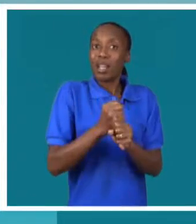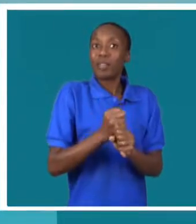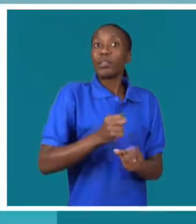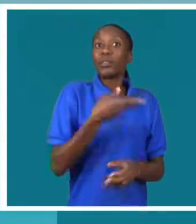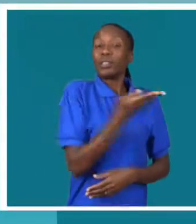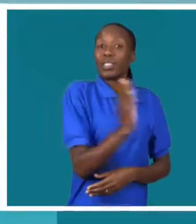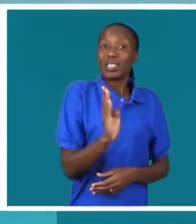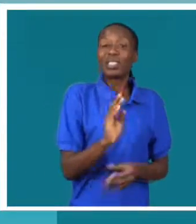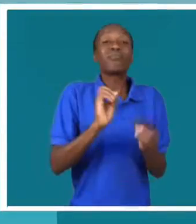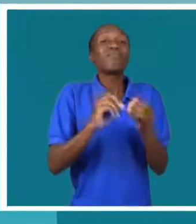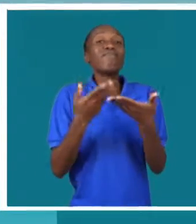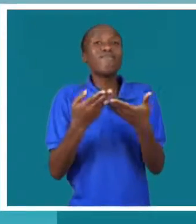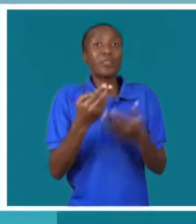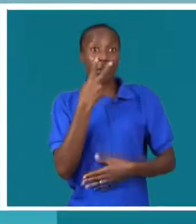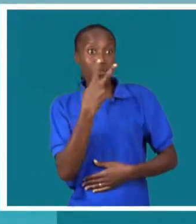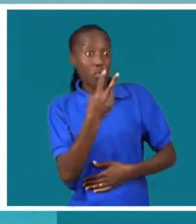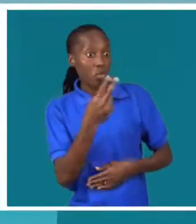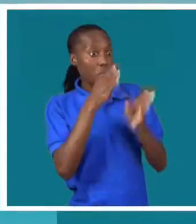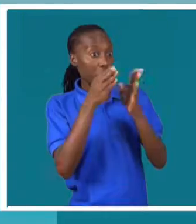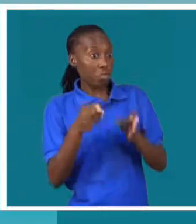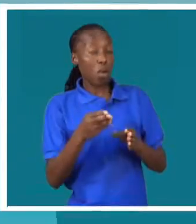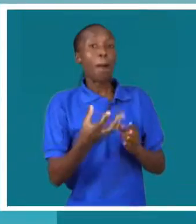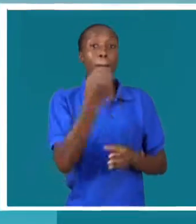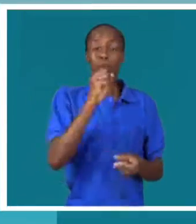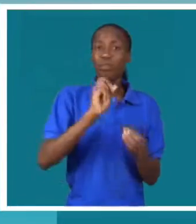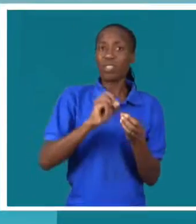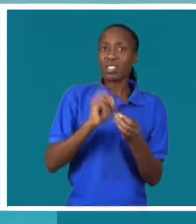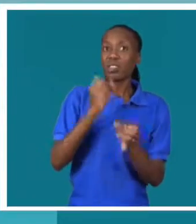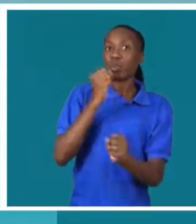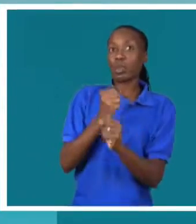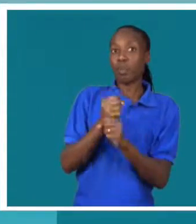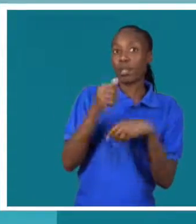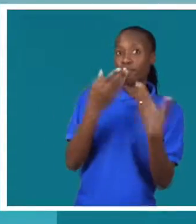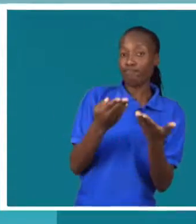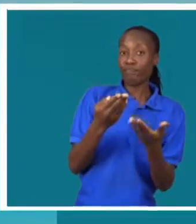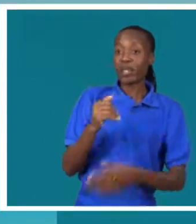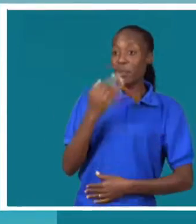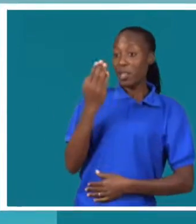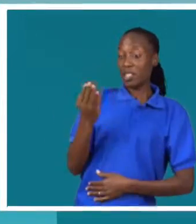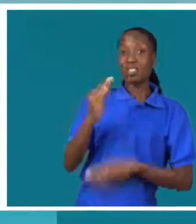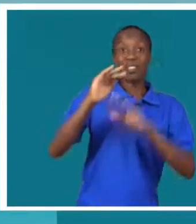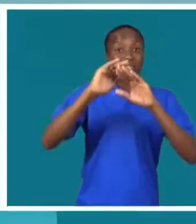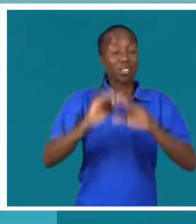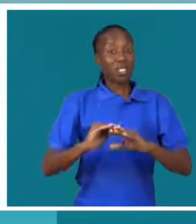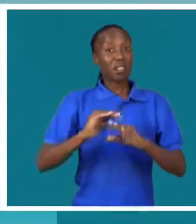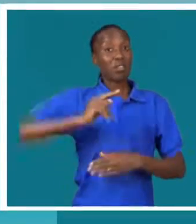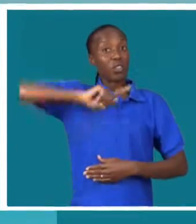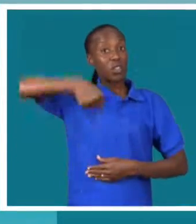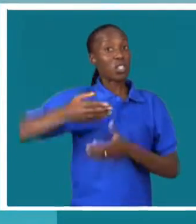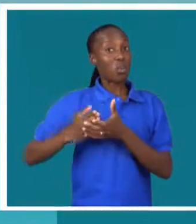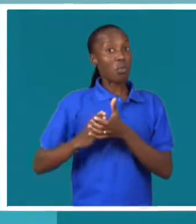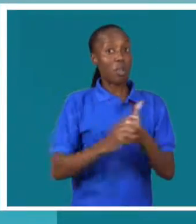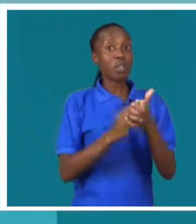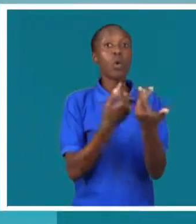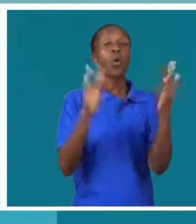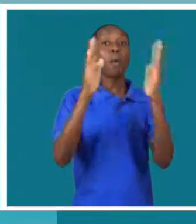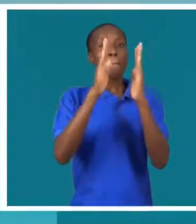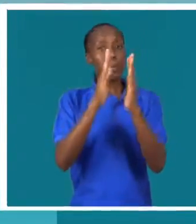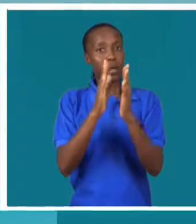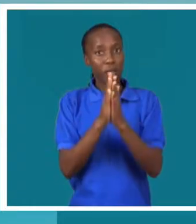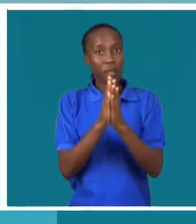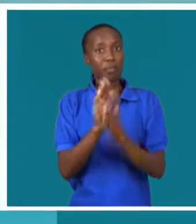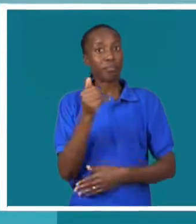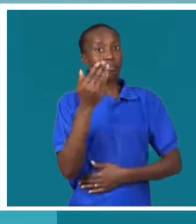olhando para as capacidades da pessoa que vai exercer este trabalho. Para si, que esteve na nossa companhia,